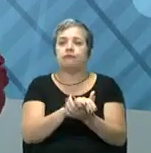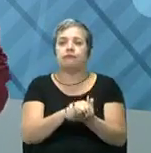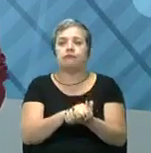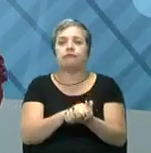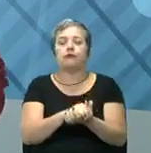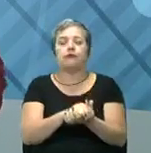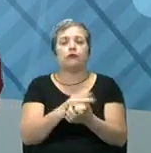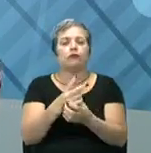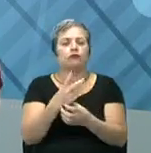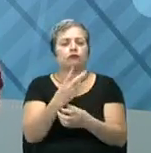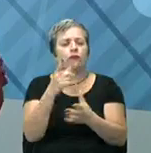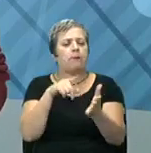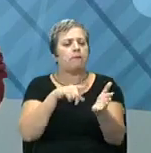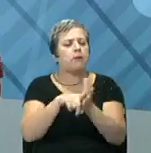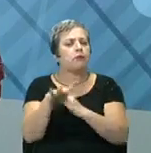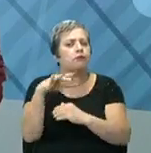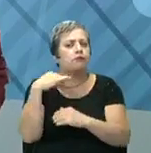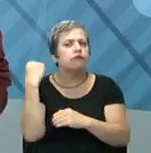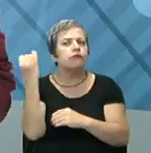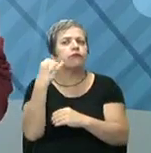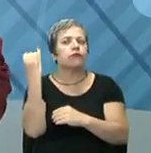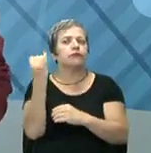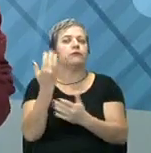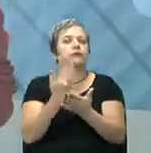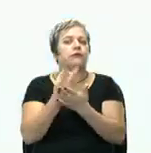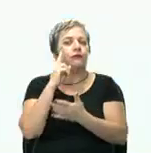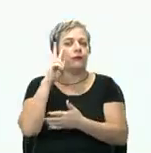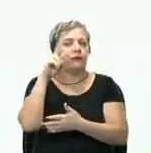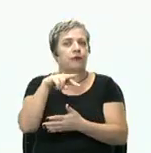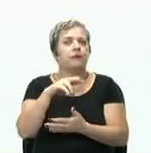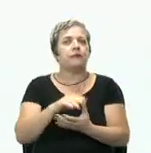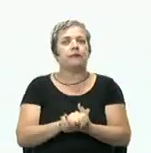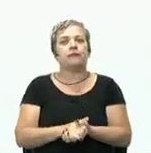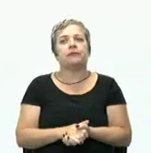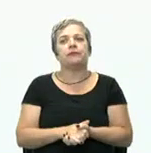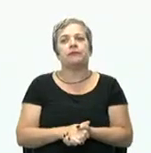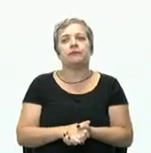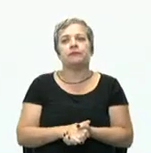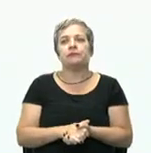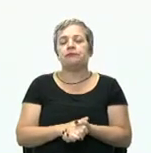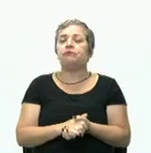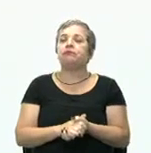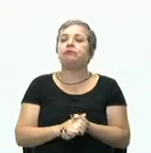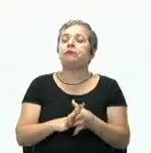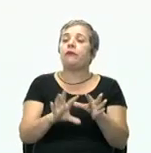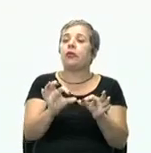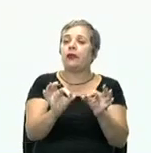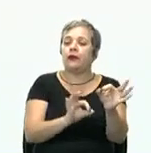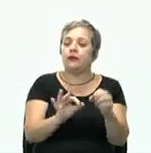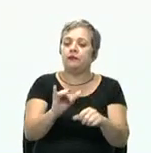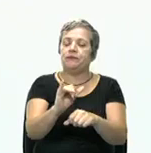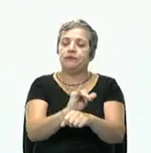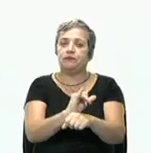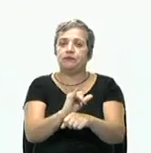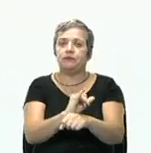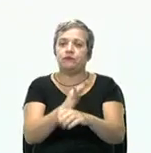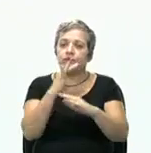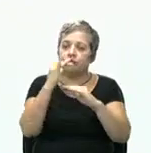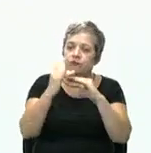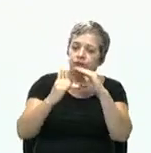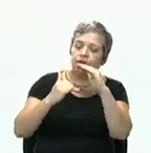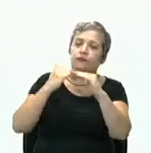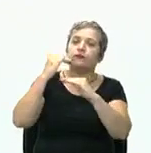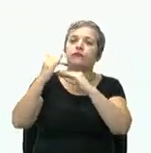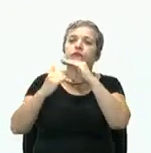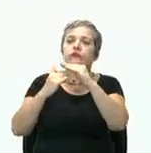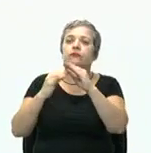Essas são duas perguntas fundamentais para a nossa aula. Vamos entender? Planejamento estratégico é o processo